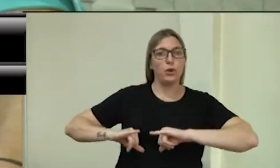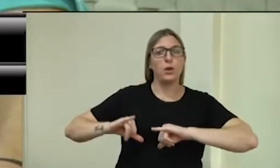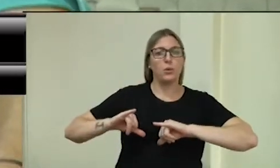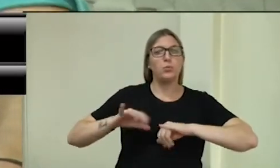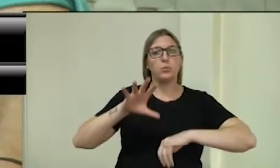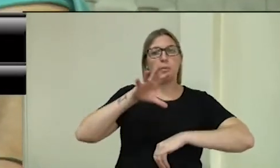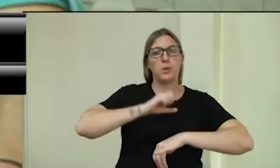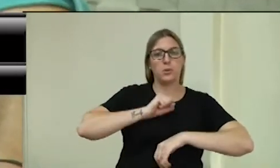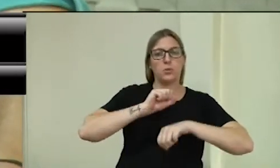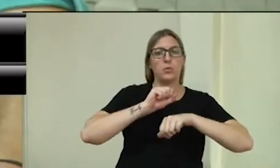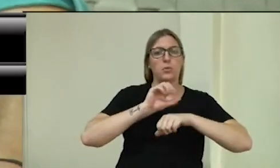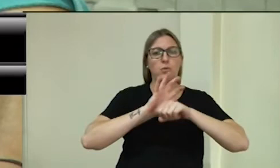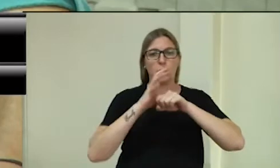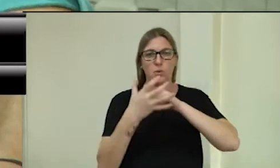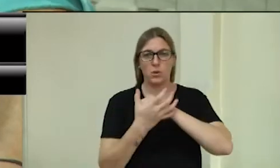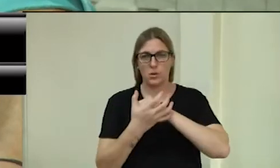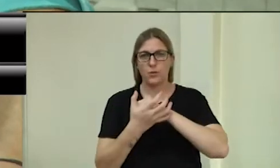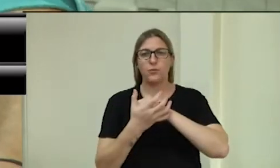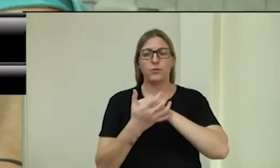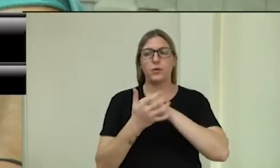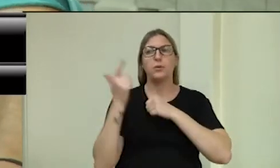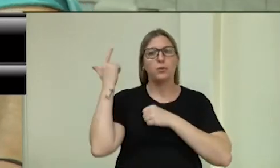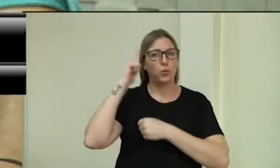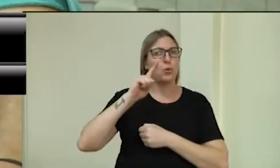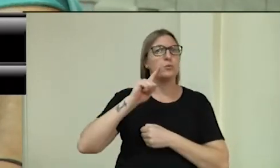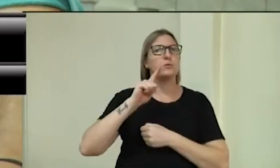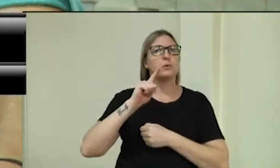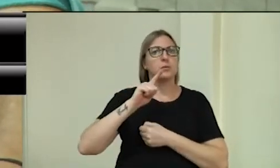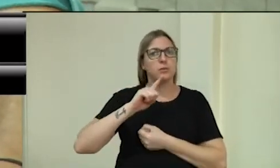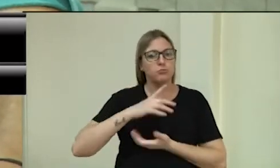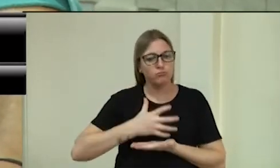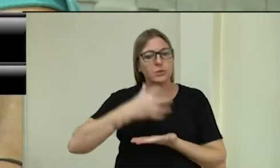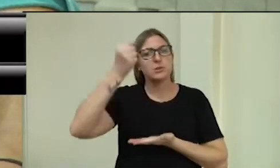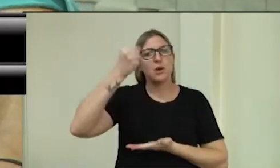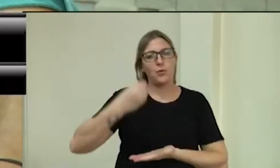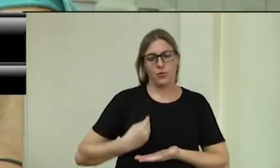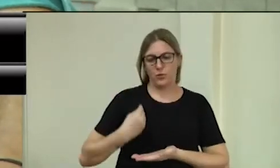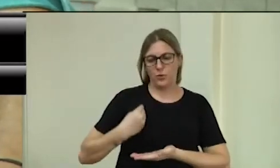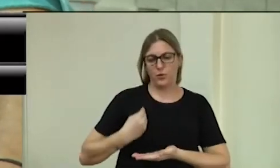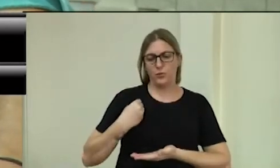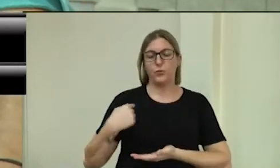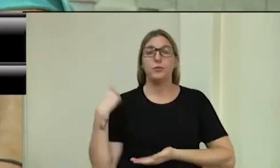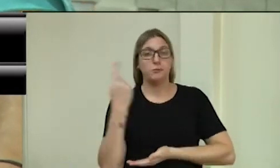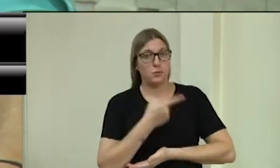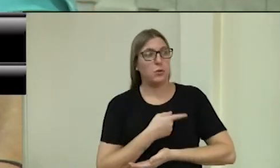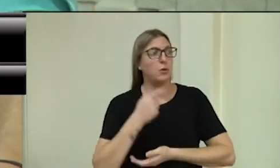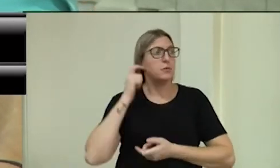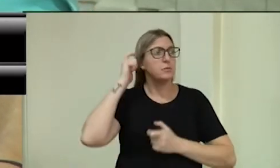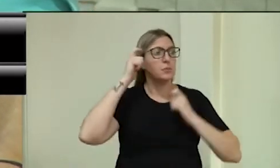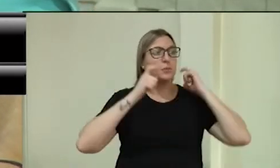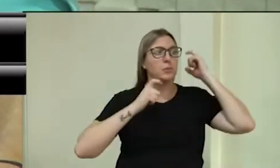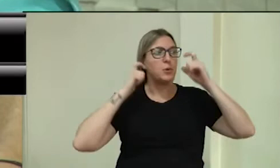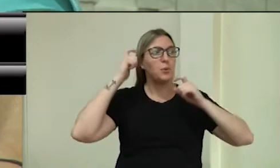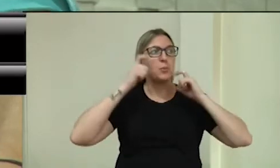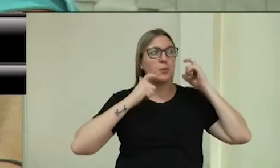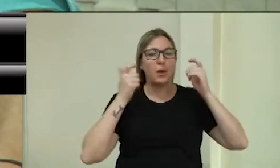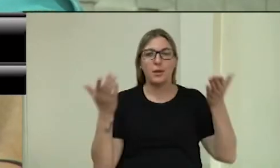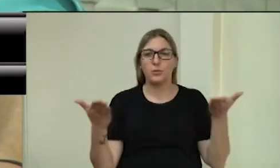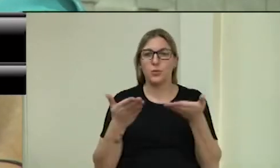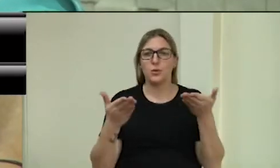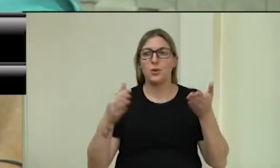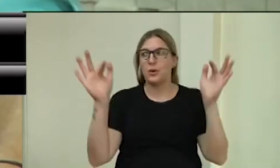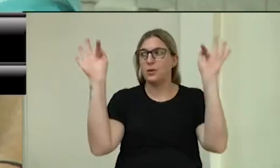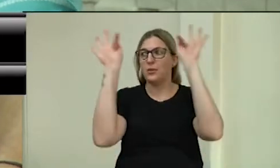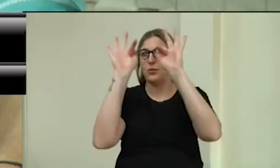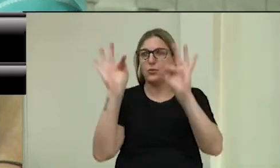Covid, e graças a Deus está aí forte, a gente estava preocupado mesmo com ele, e a gente fica muito feliz de